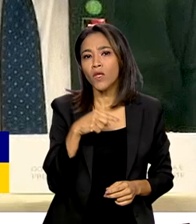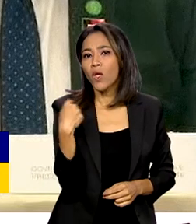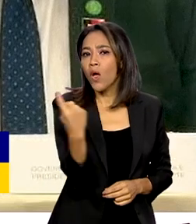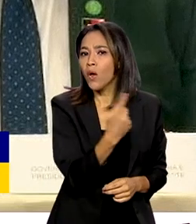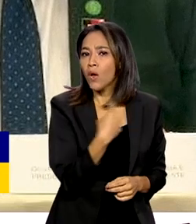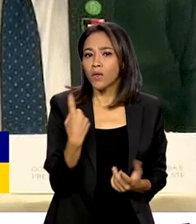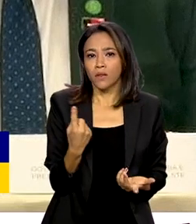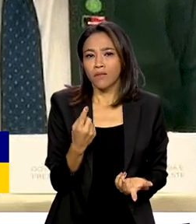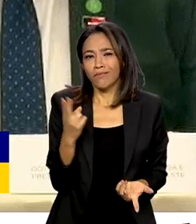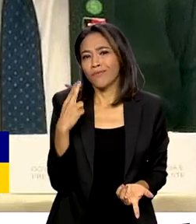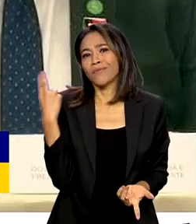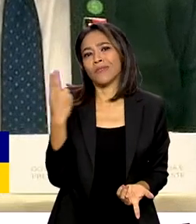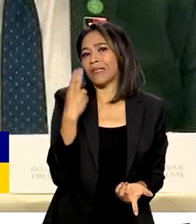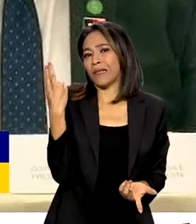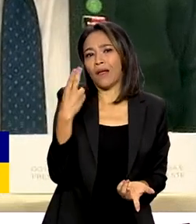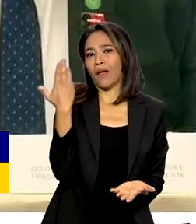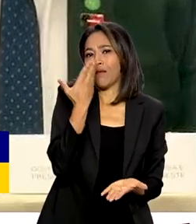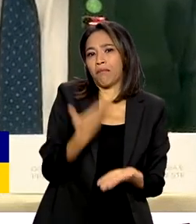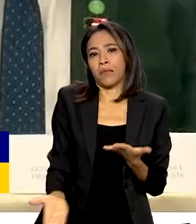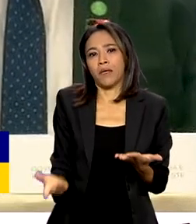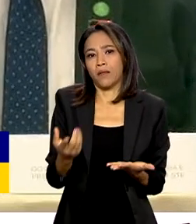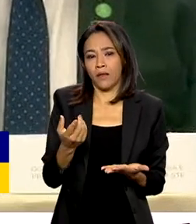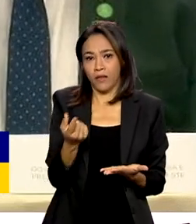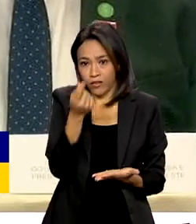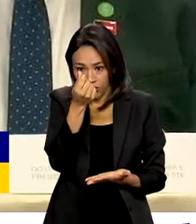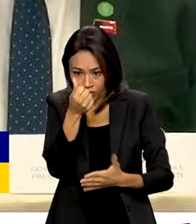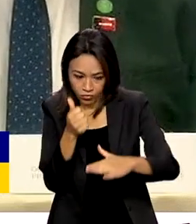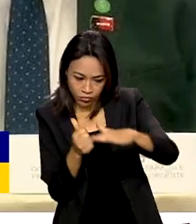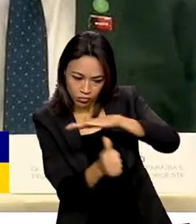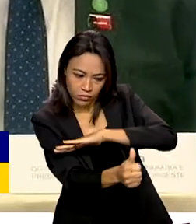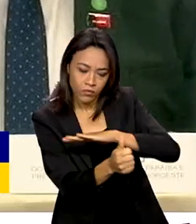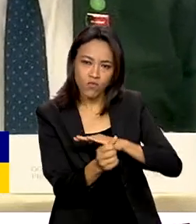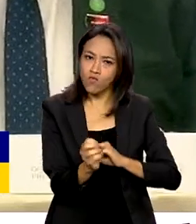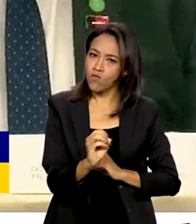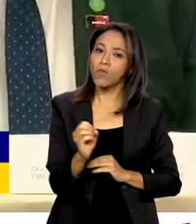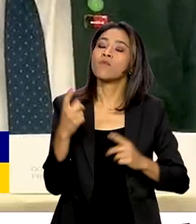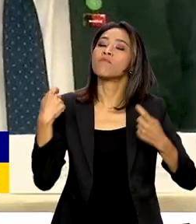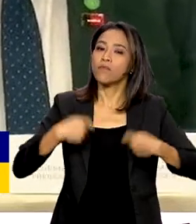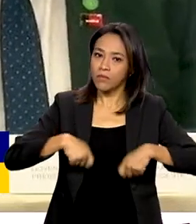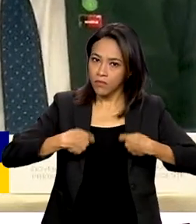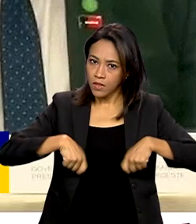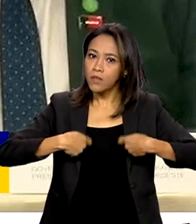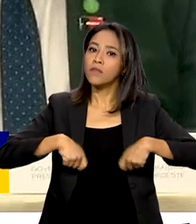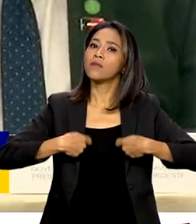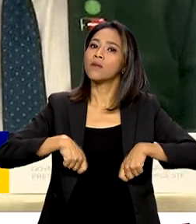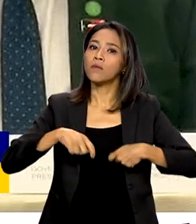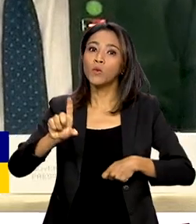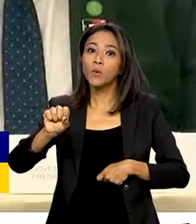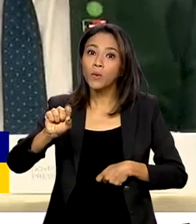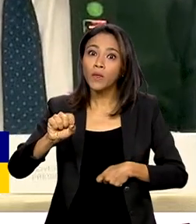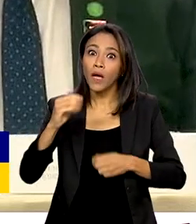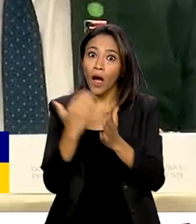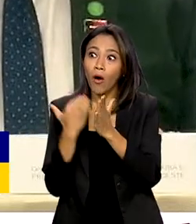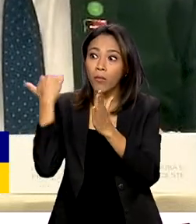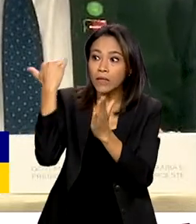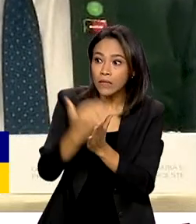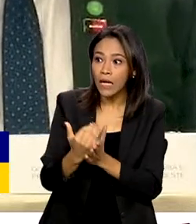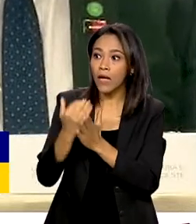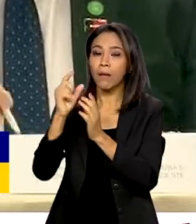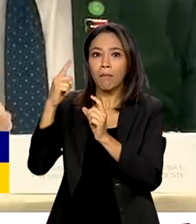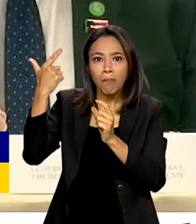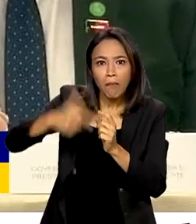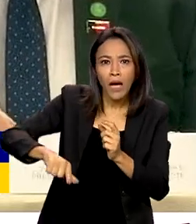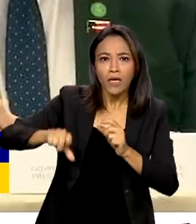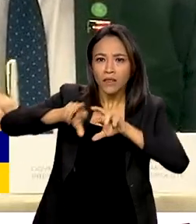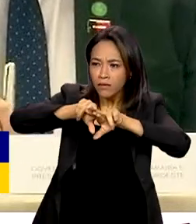de forma alguma perdermos investimentos. Precisamos, sim, aumentar a nossa competitividade e